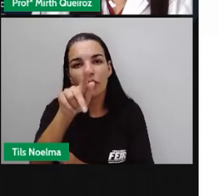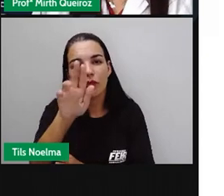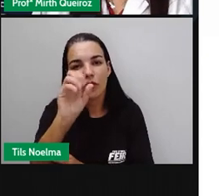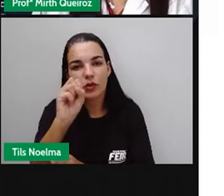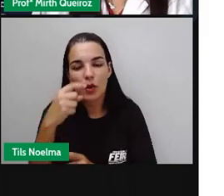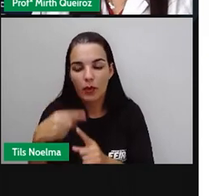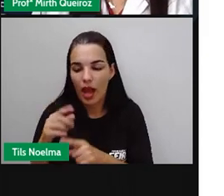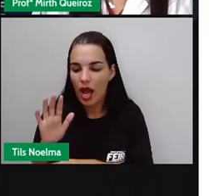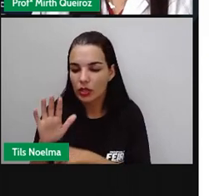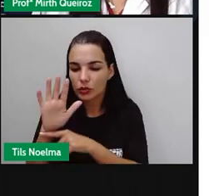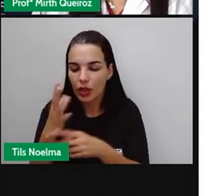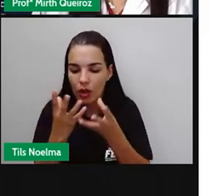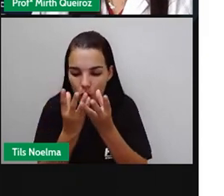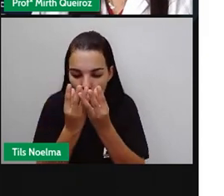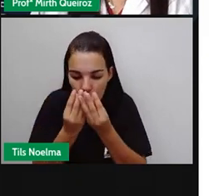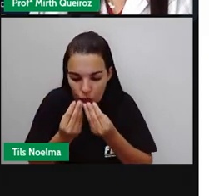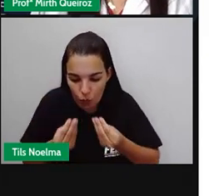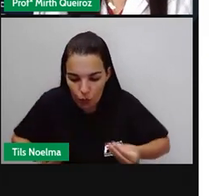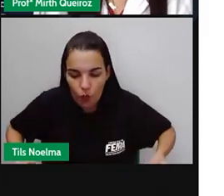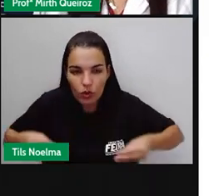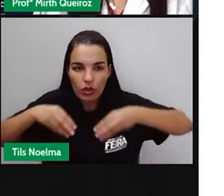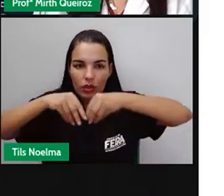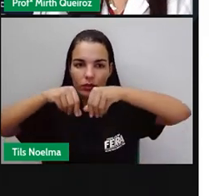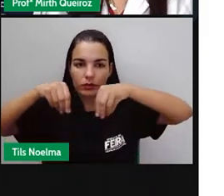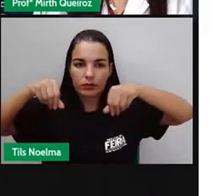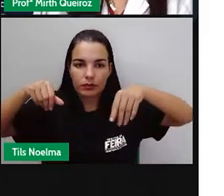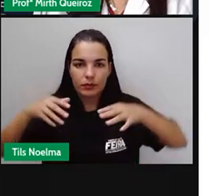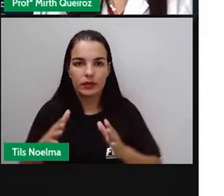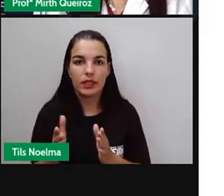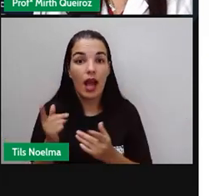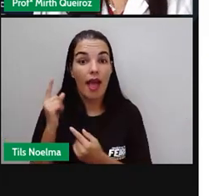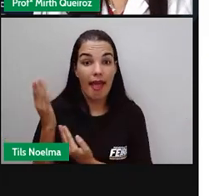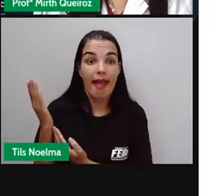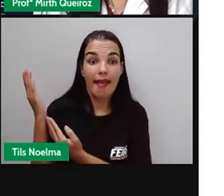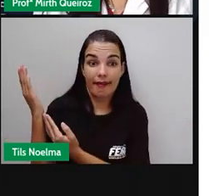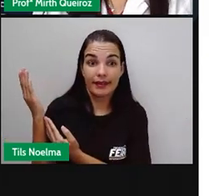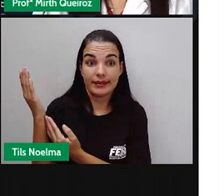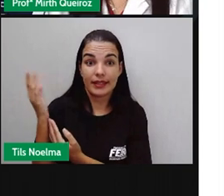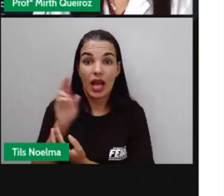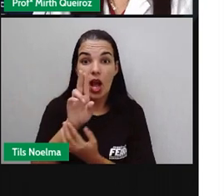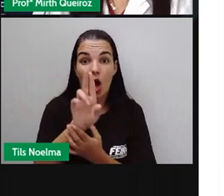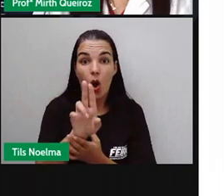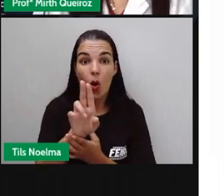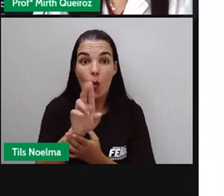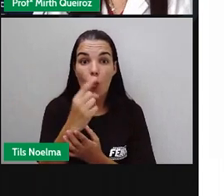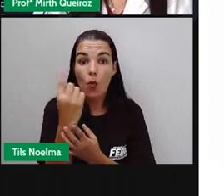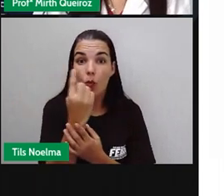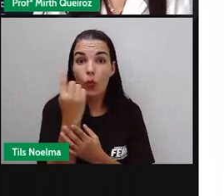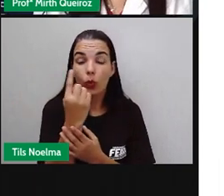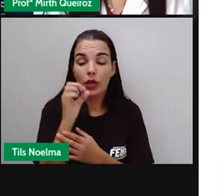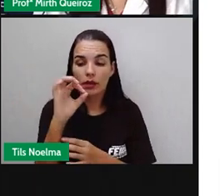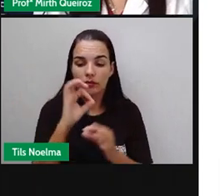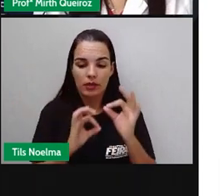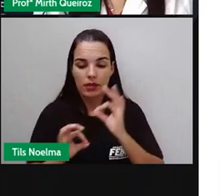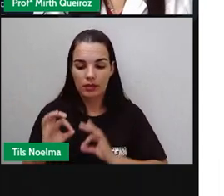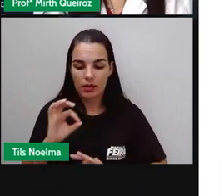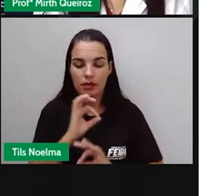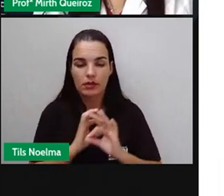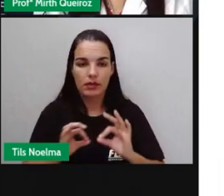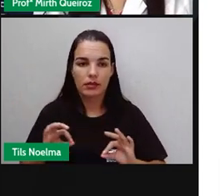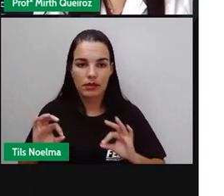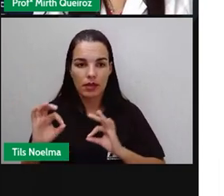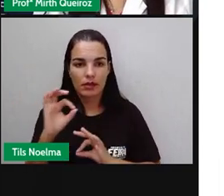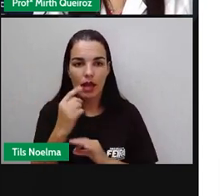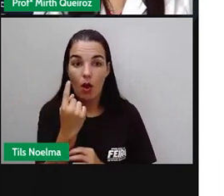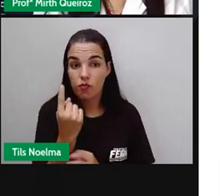da matéria orgânica. Fungos unicelulares, que são aqueles fungos que apresentam uma única célula, né? Ou seja, eles